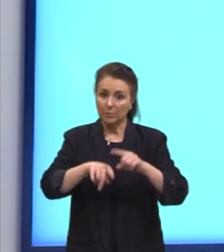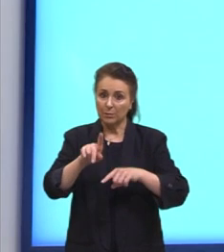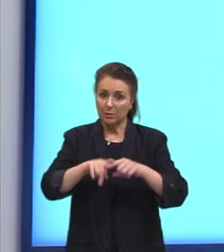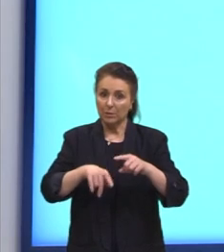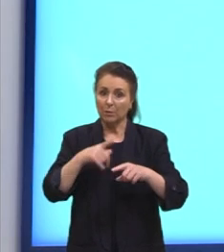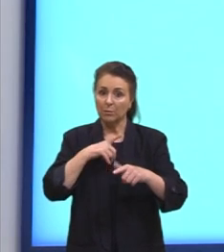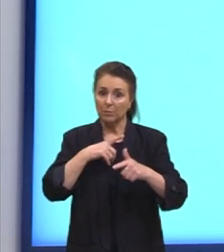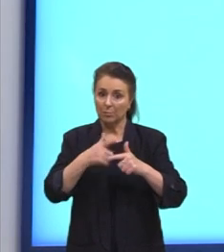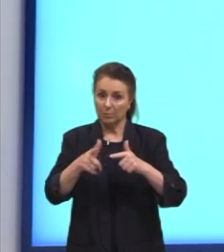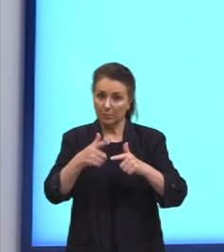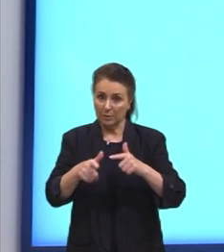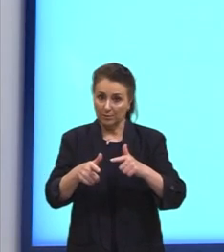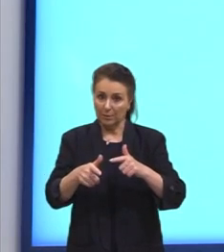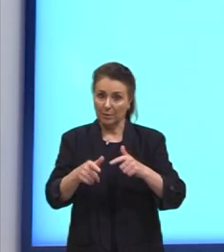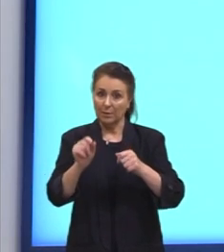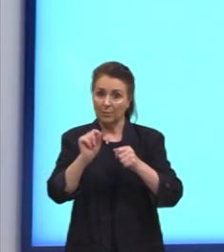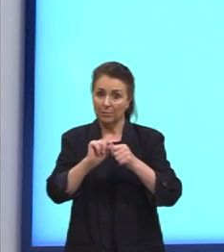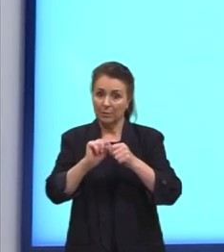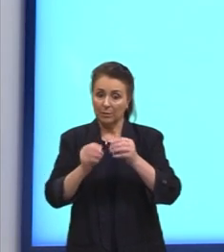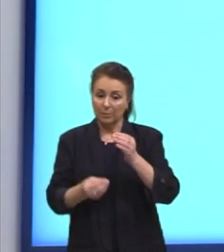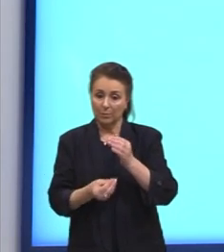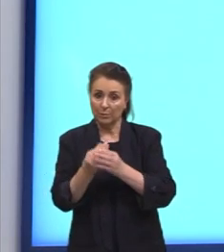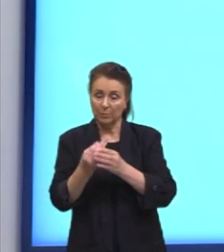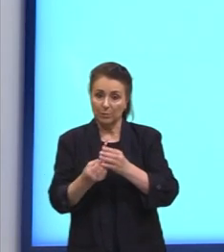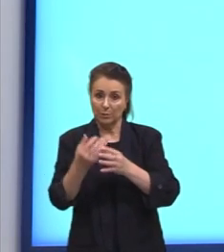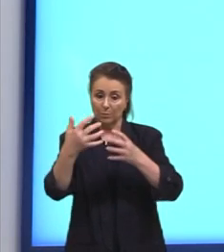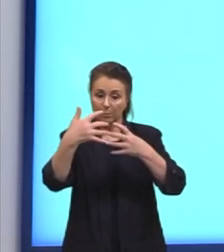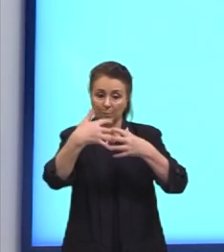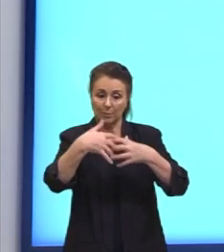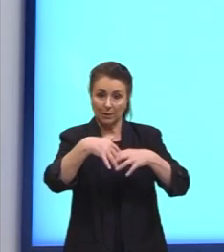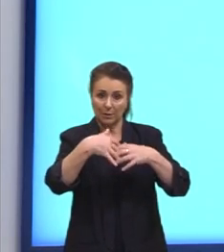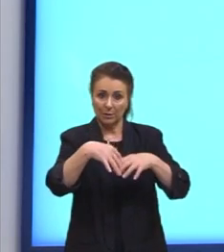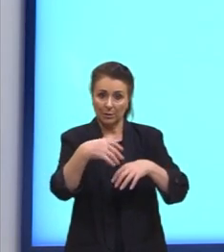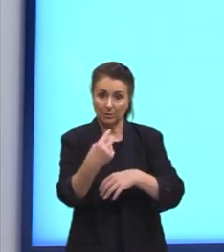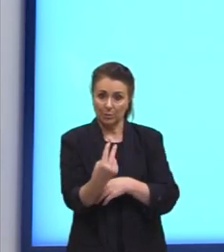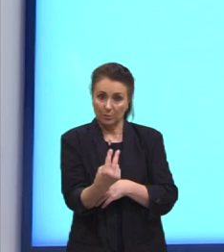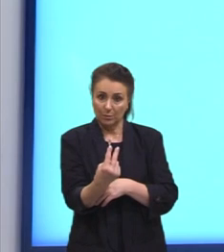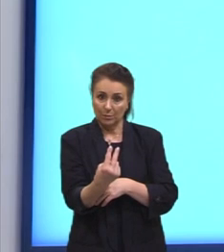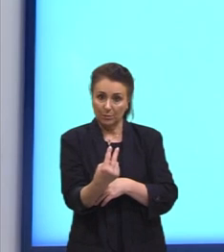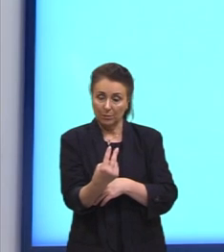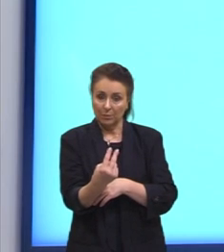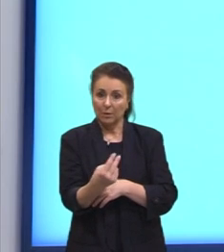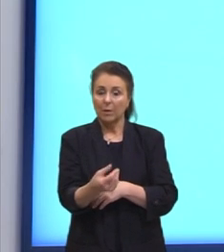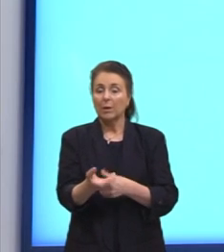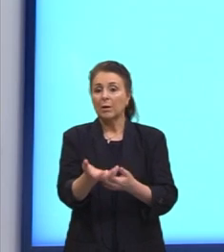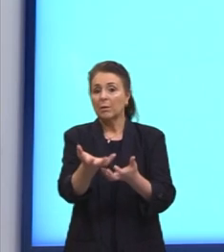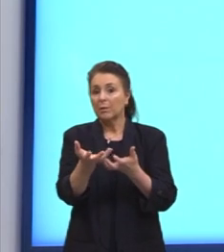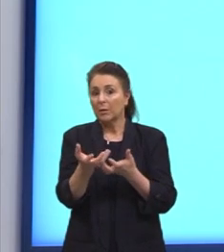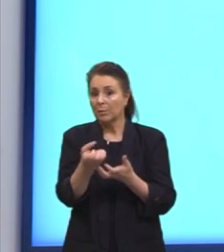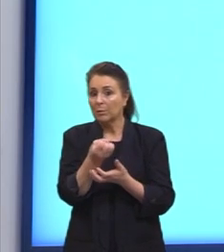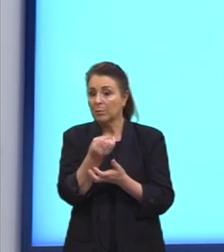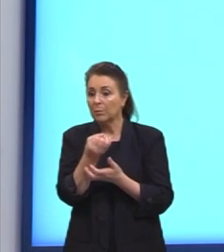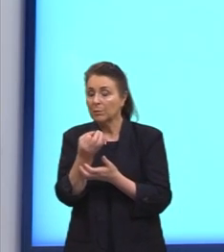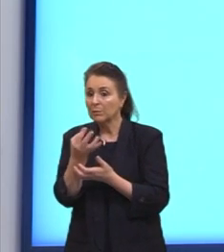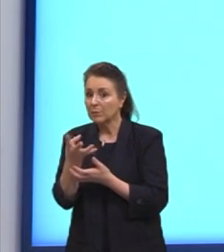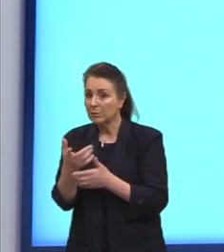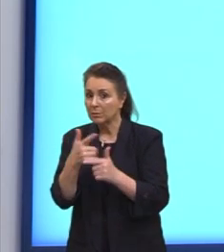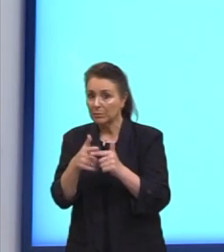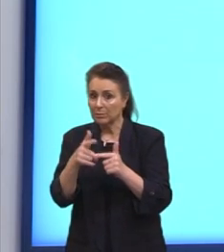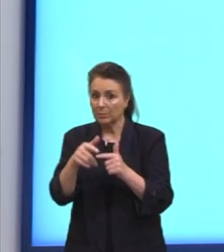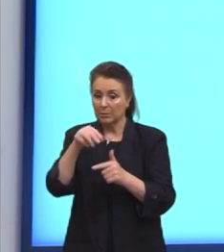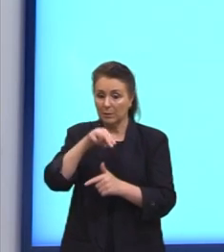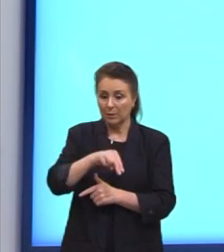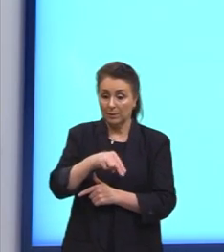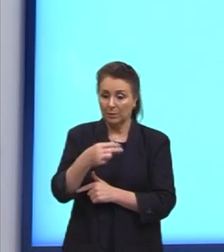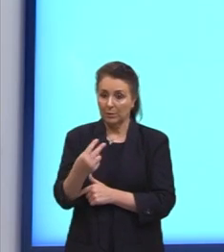da segunda máquina, o que que nós podemos calcular? Eu quero a quantidade de defeitos da M2